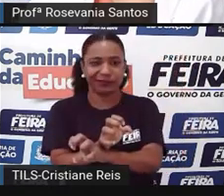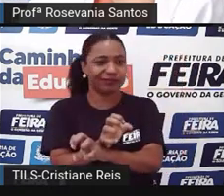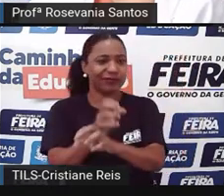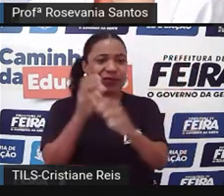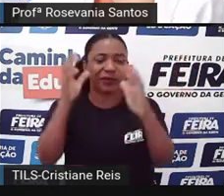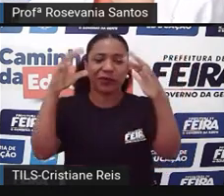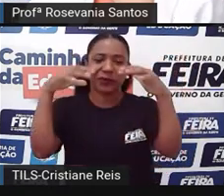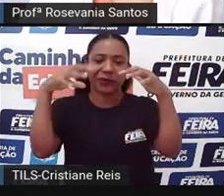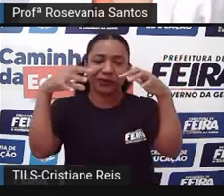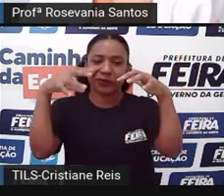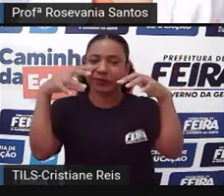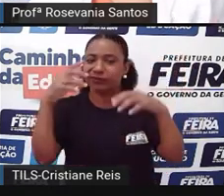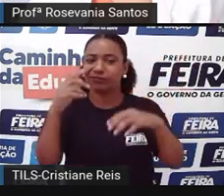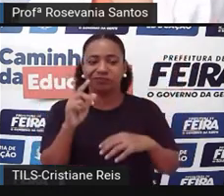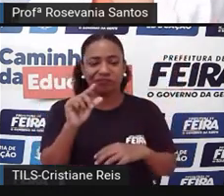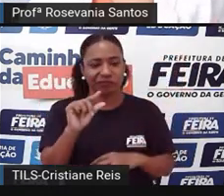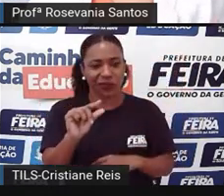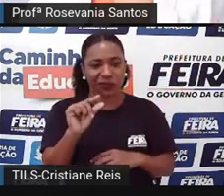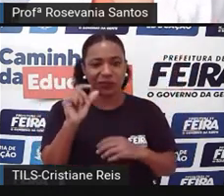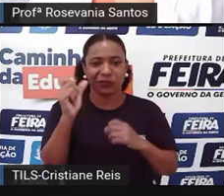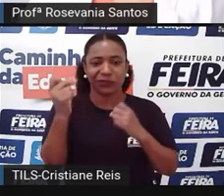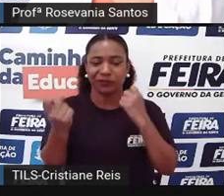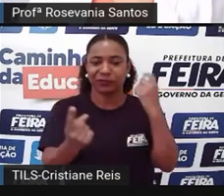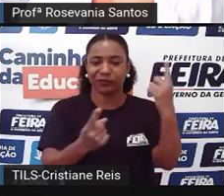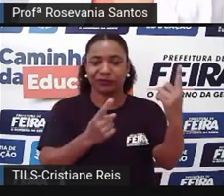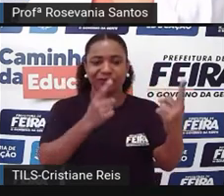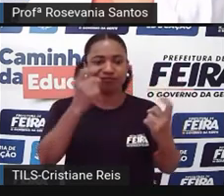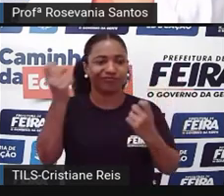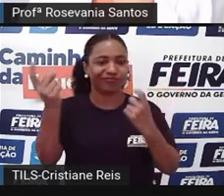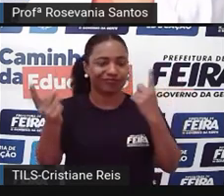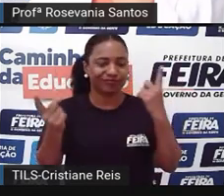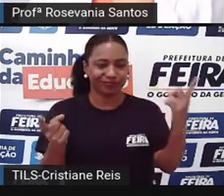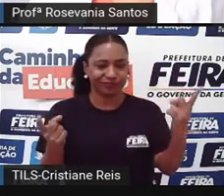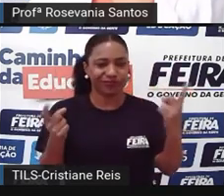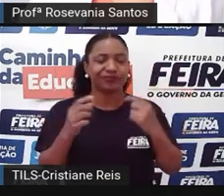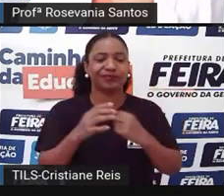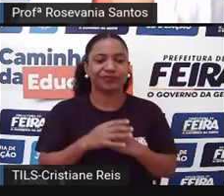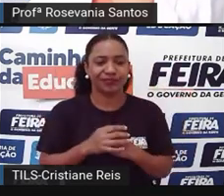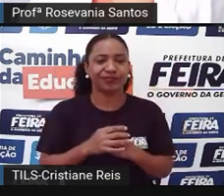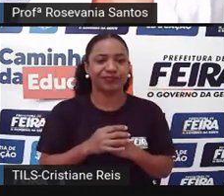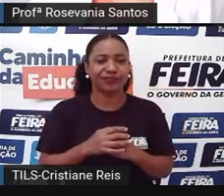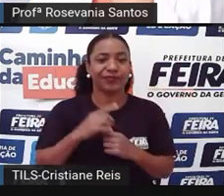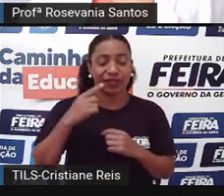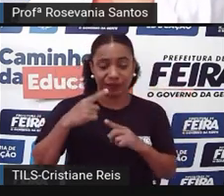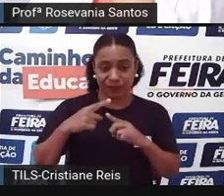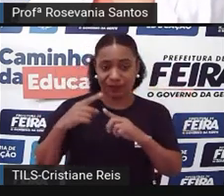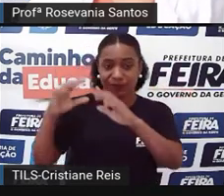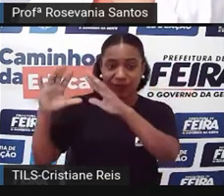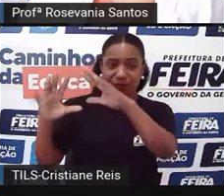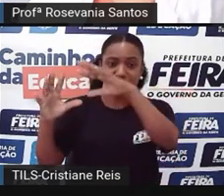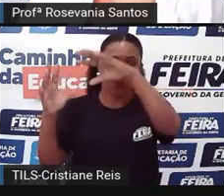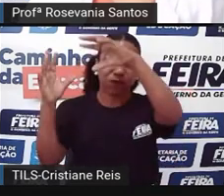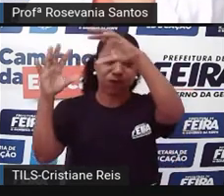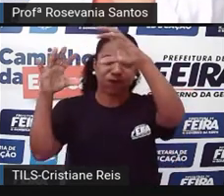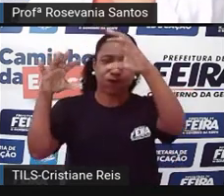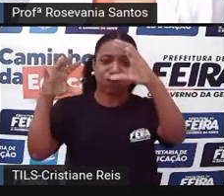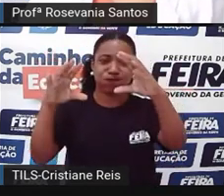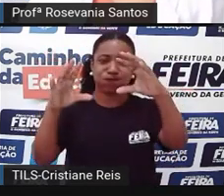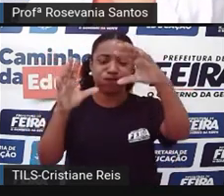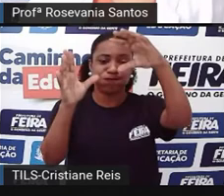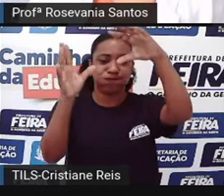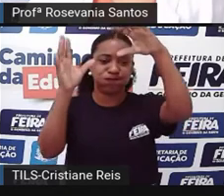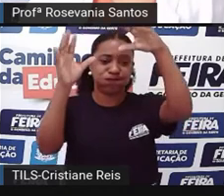que perder peso, perder umidade pra conseguir subir essa parte do relevo aqui e